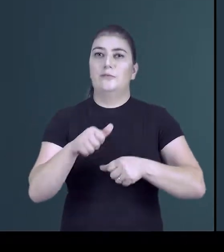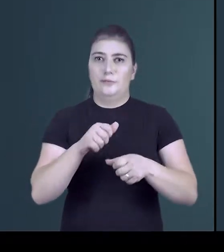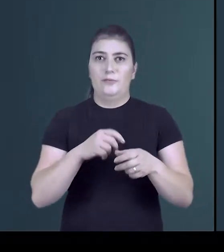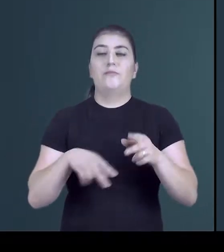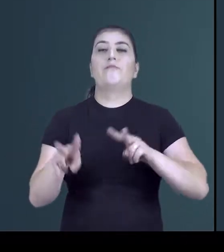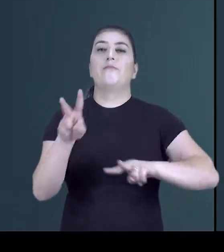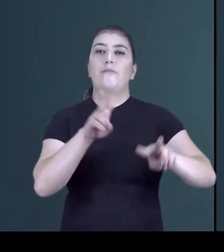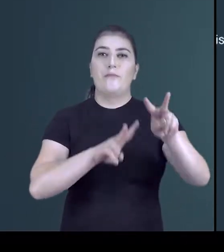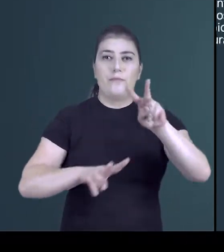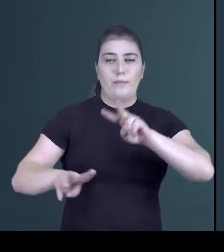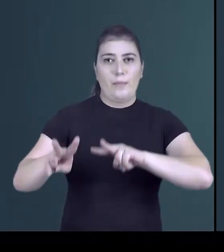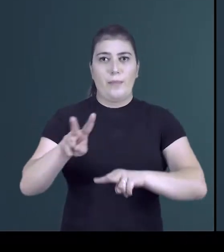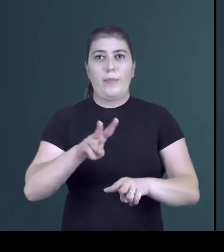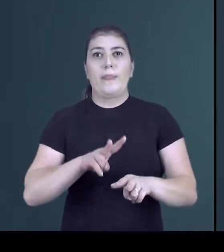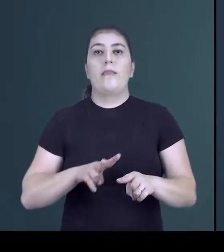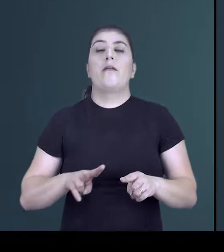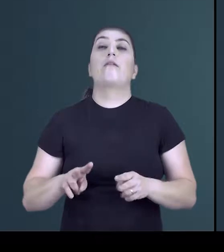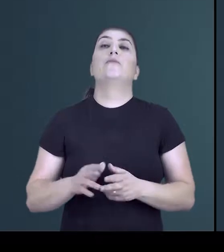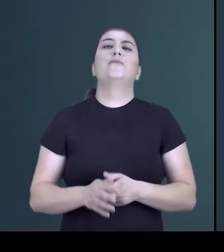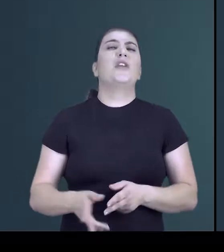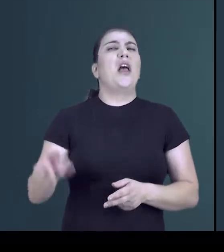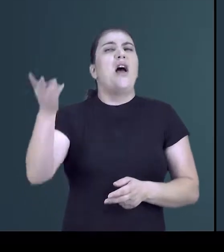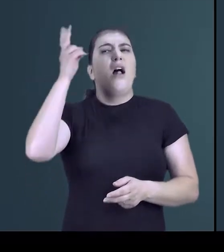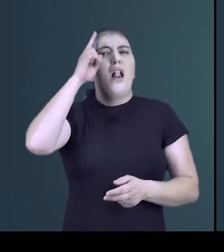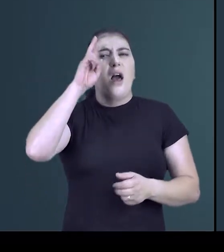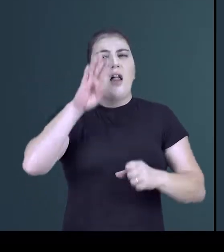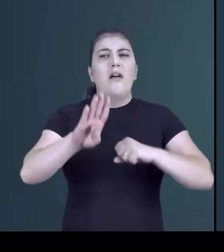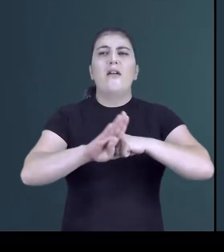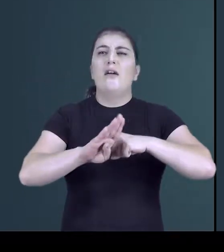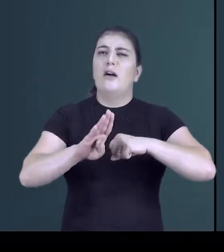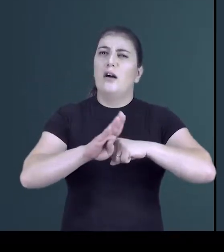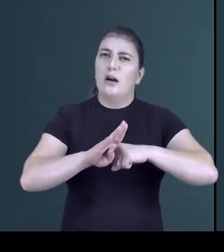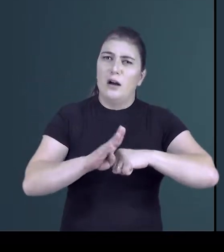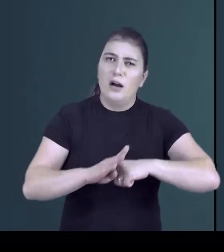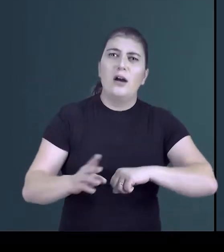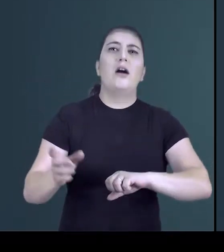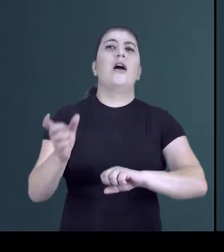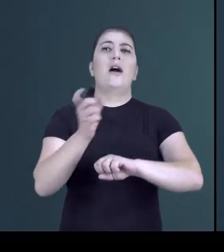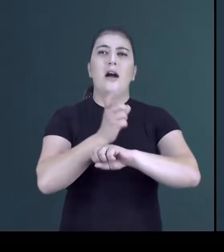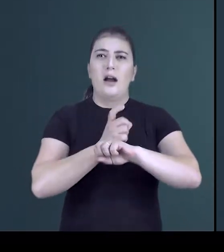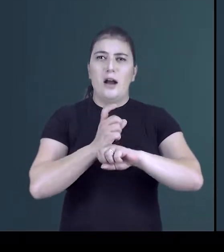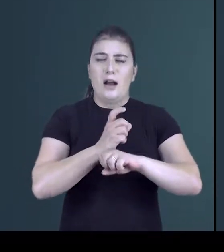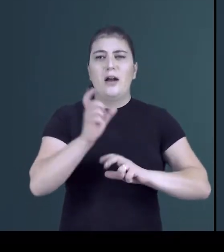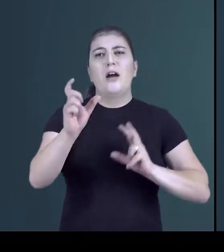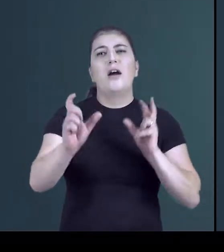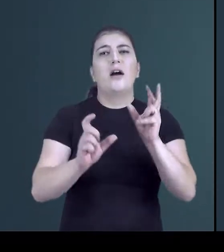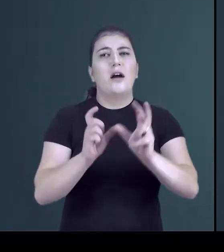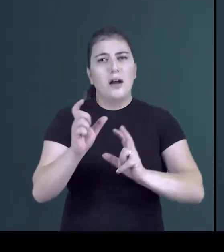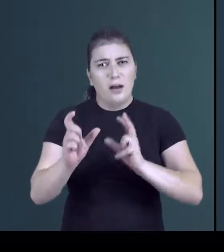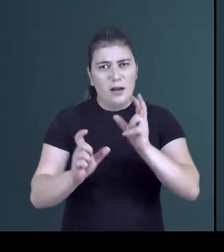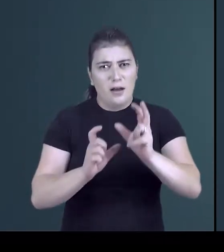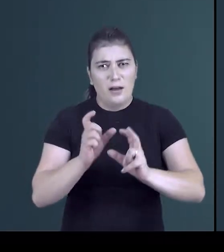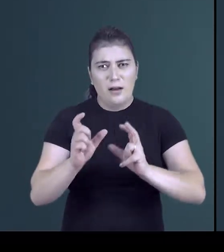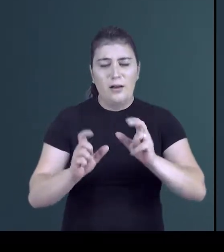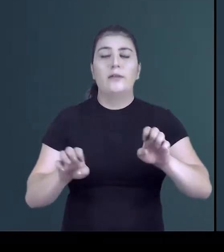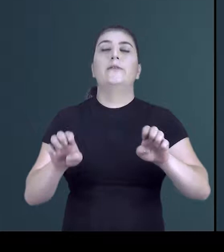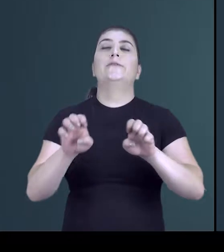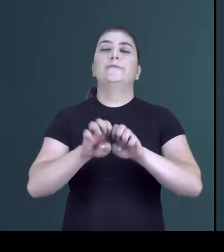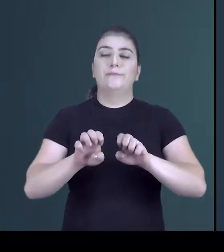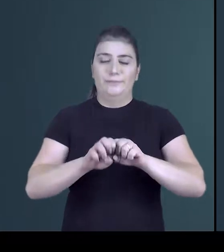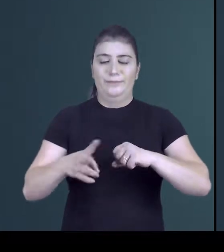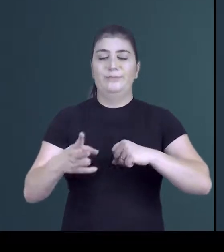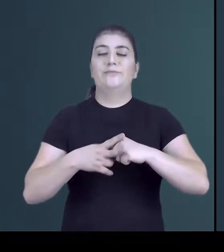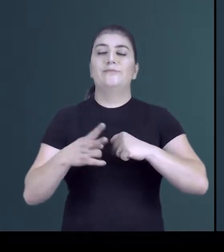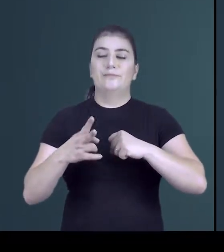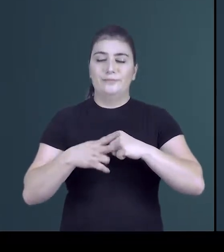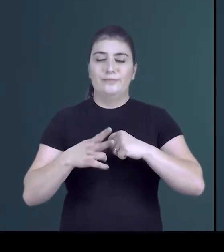durante o curso. Relembramos dos substantivos, dos adjetivos, dos advérbios e das estruturas